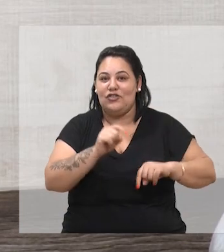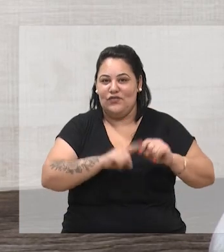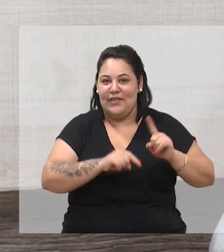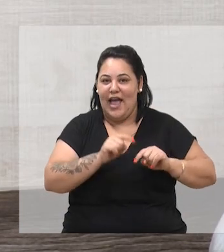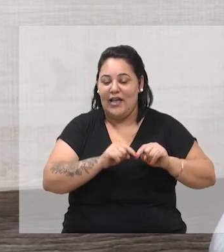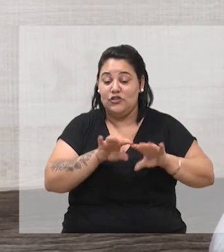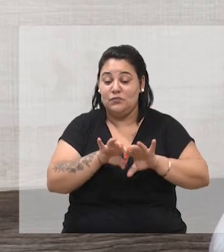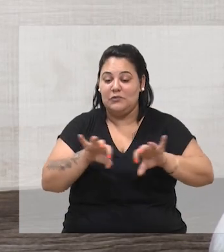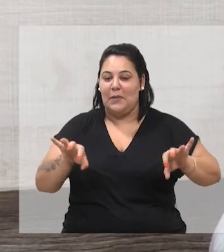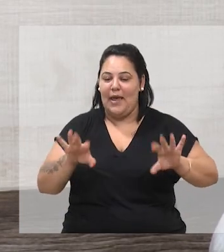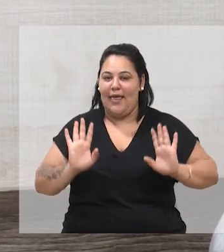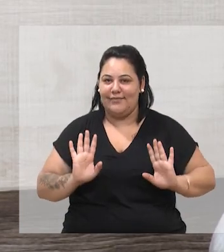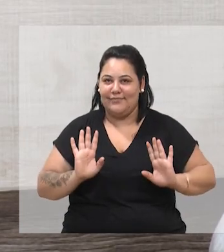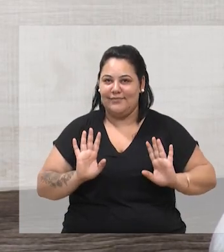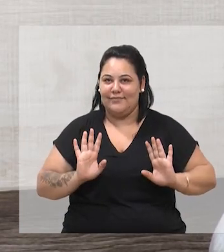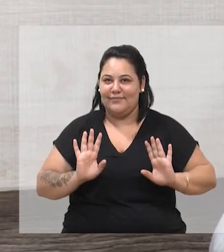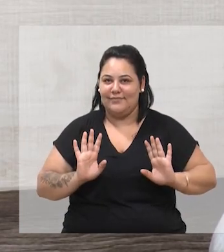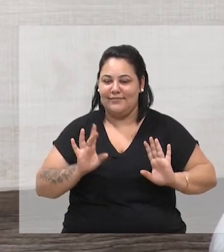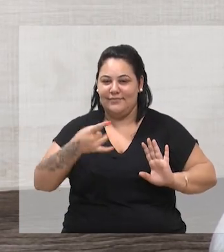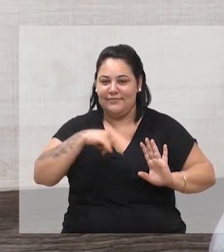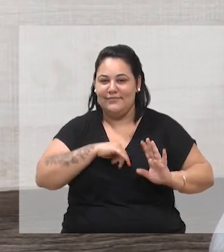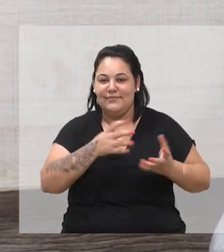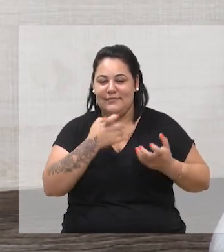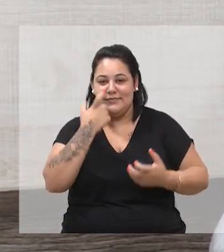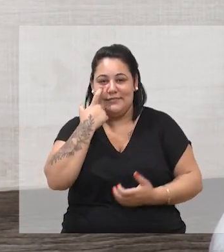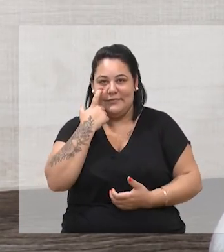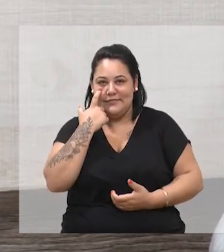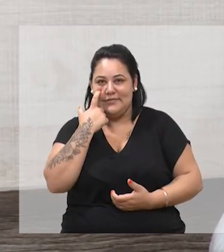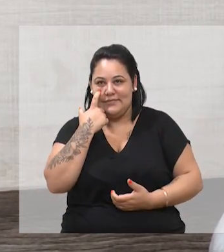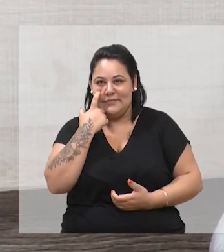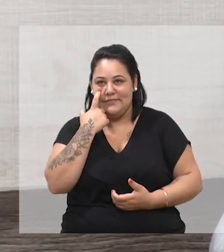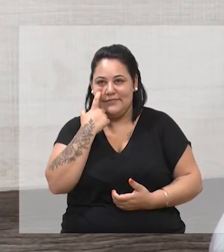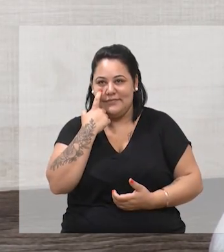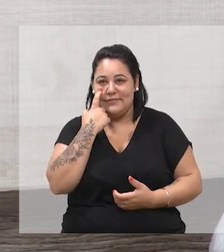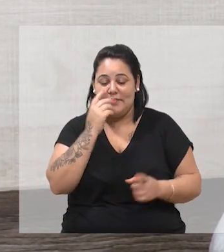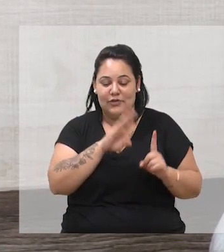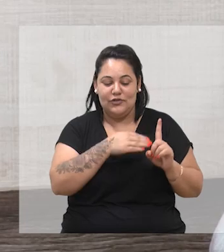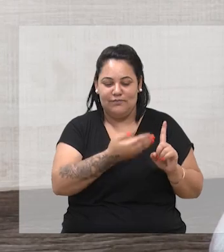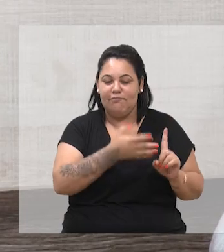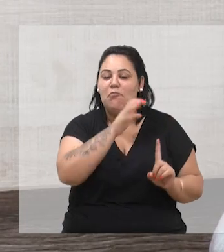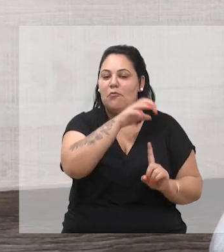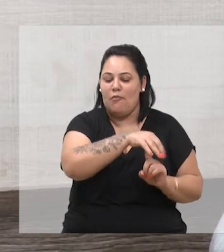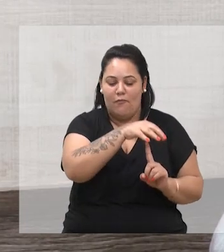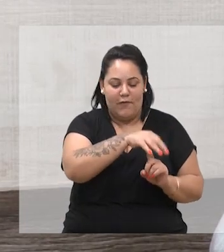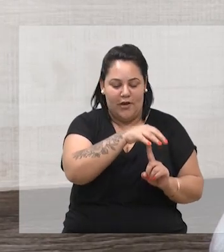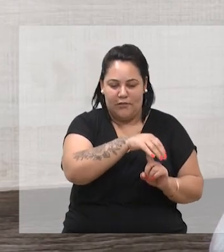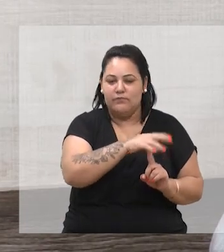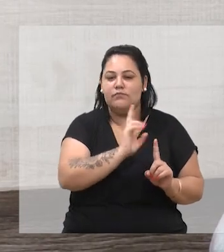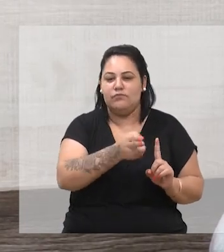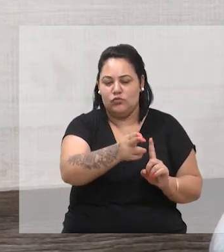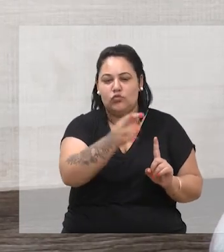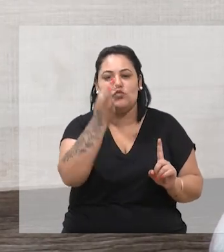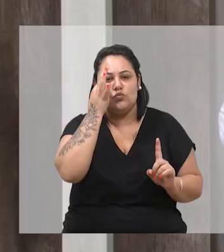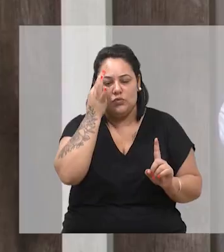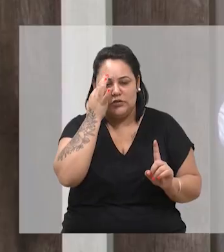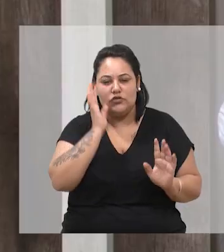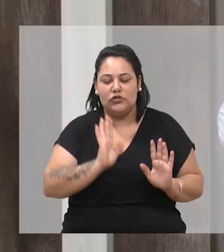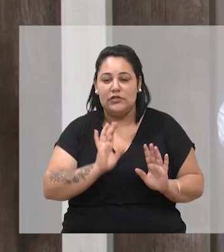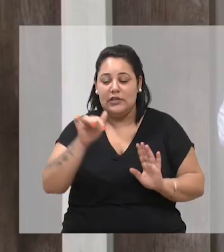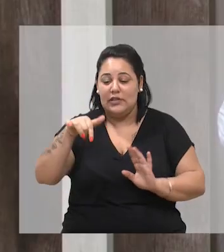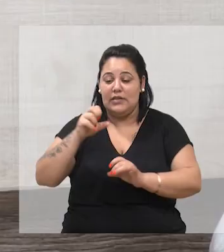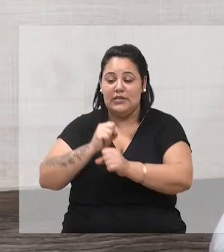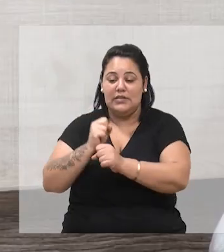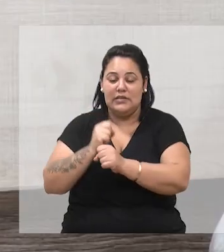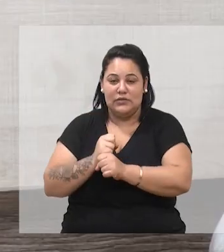o estímulo que ele deu para que isso saísse, e espero estar de volta em breve, pelo menos no ano que vem, como